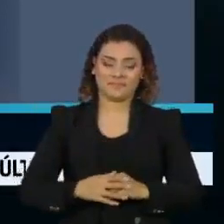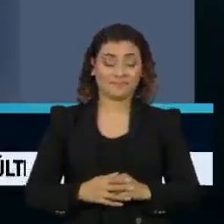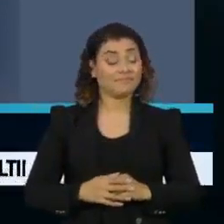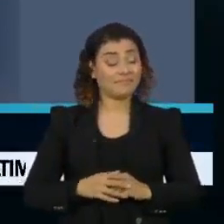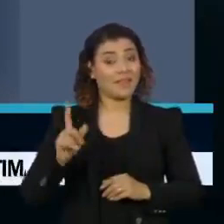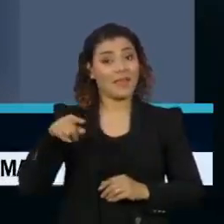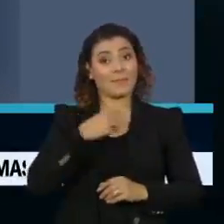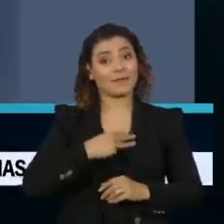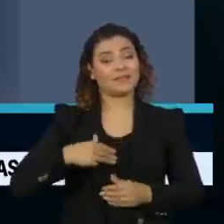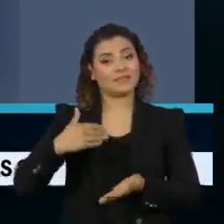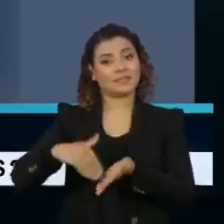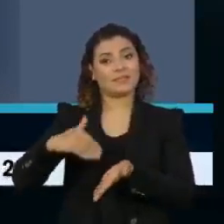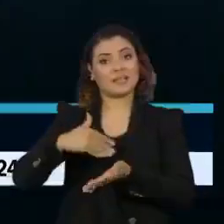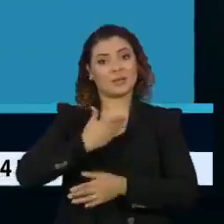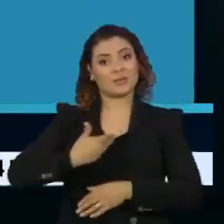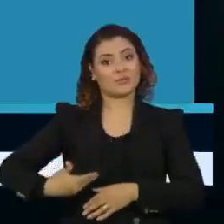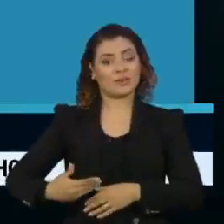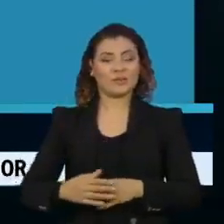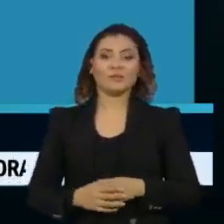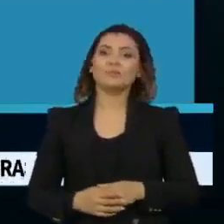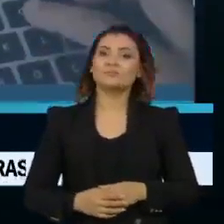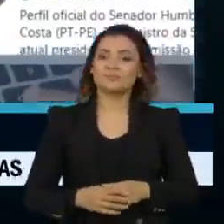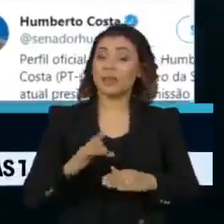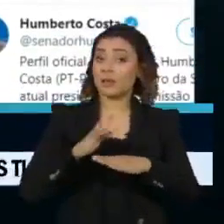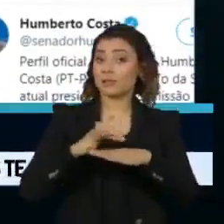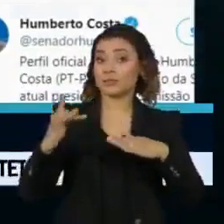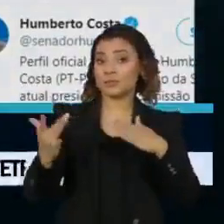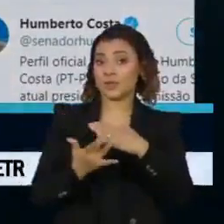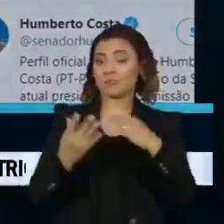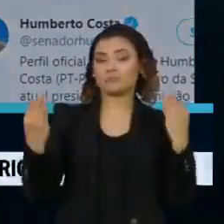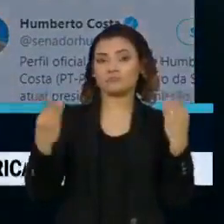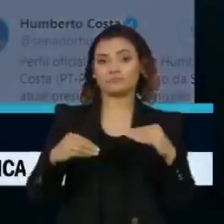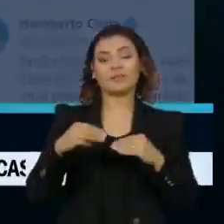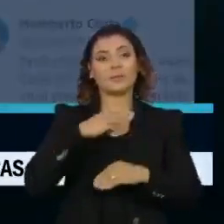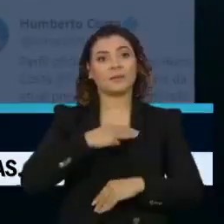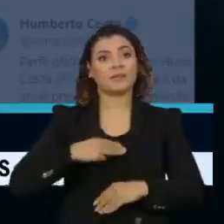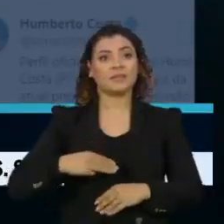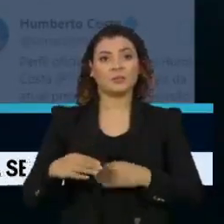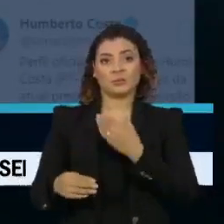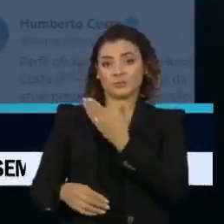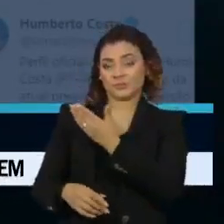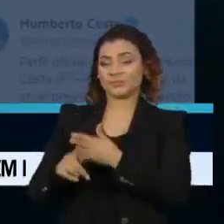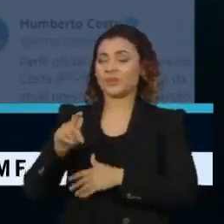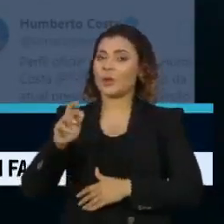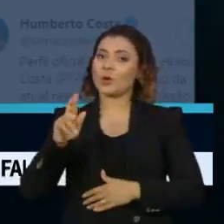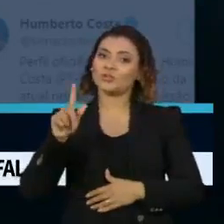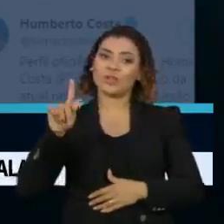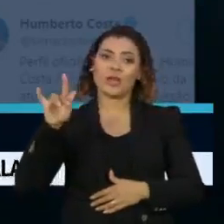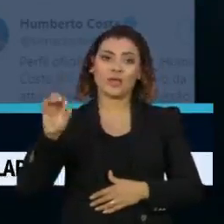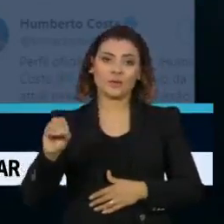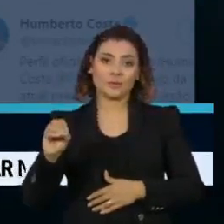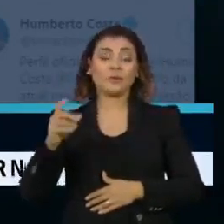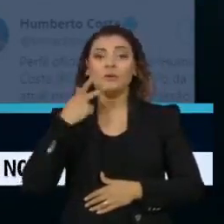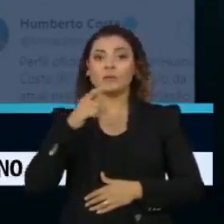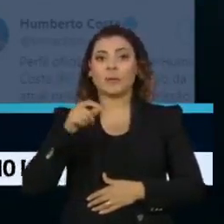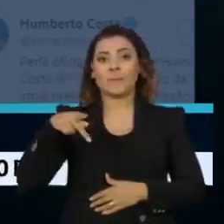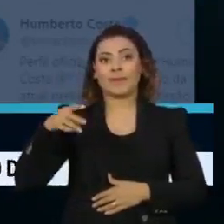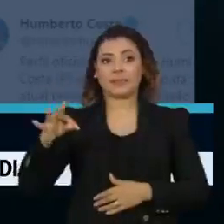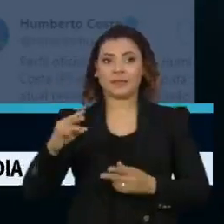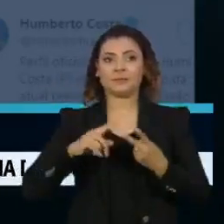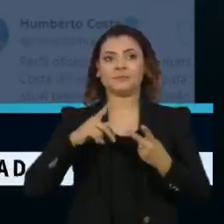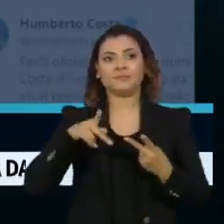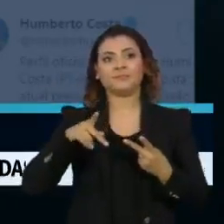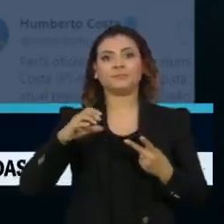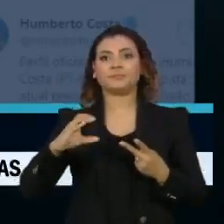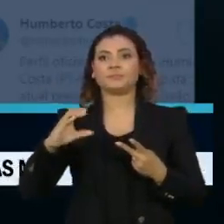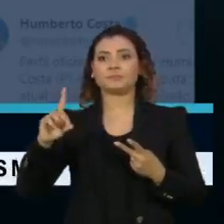atual ministra da Secretaria de Governo. Numa rede social, o ministro Rogério Marinho informou que parlamentares do PT, PCdoB